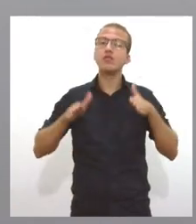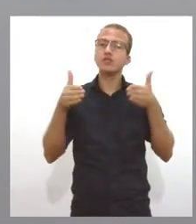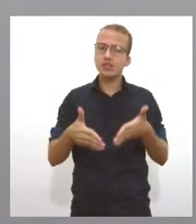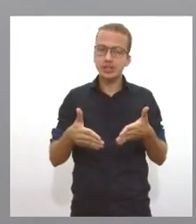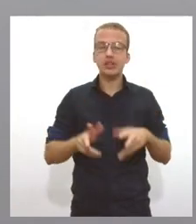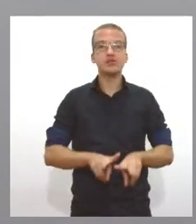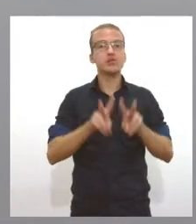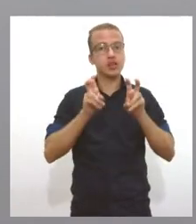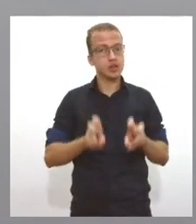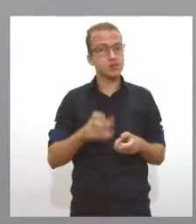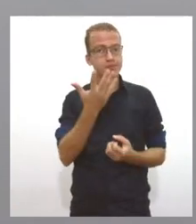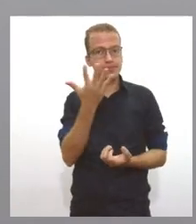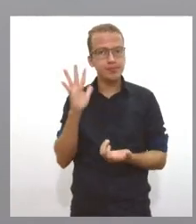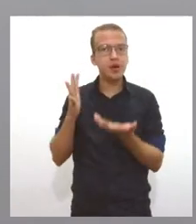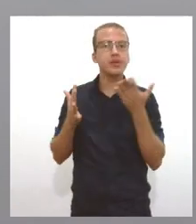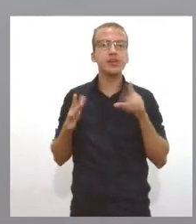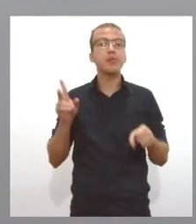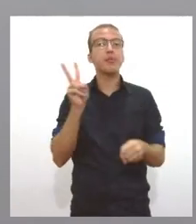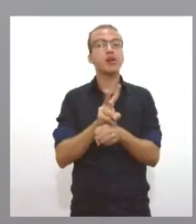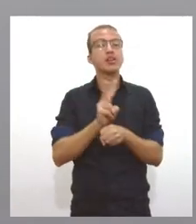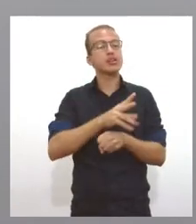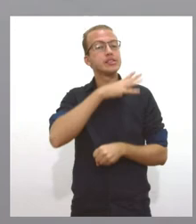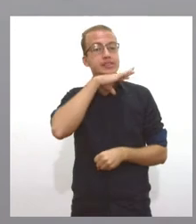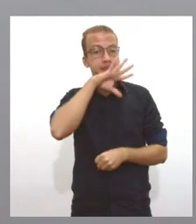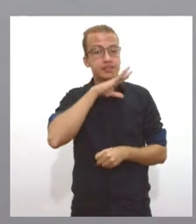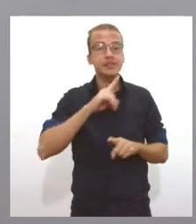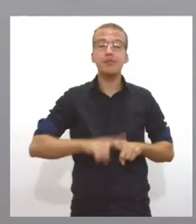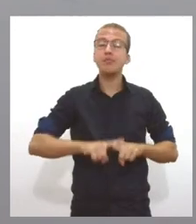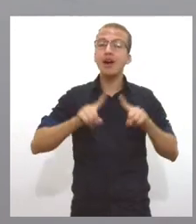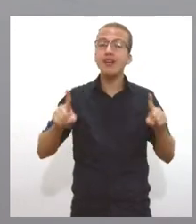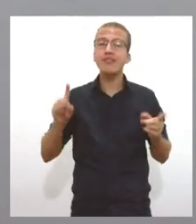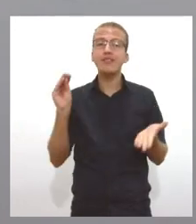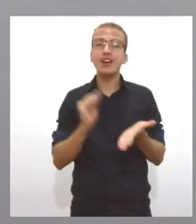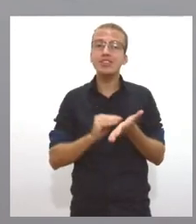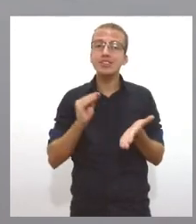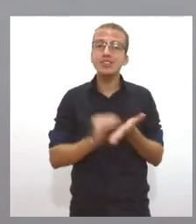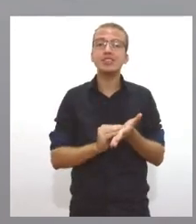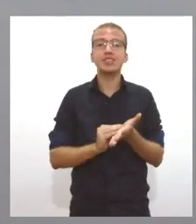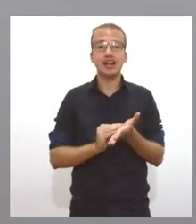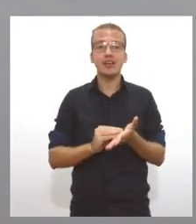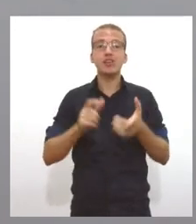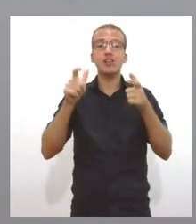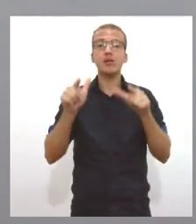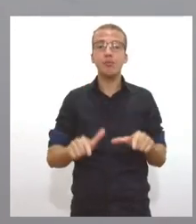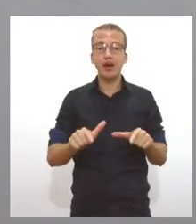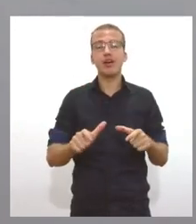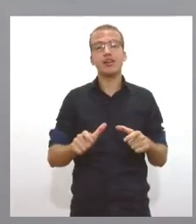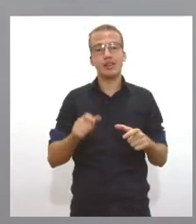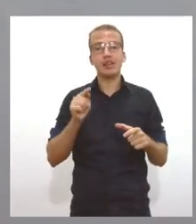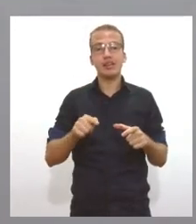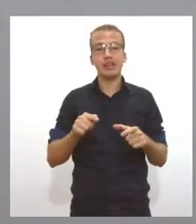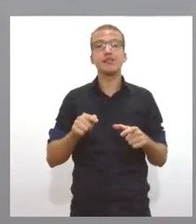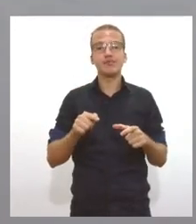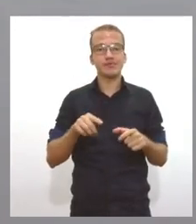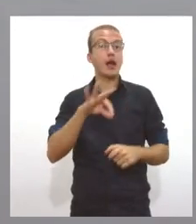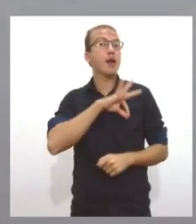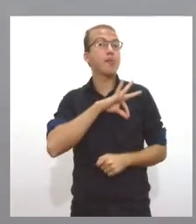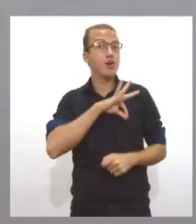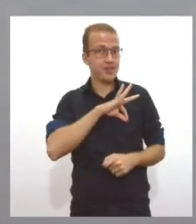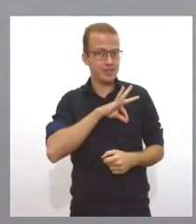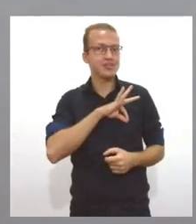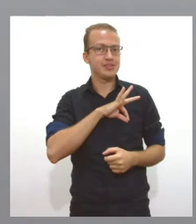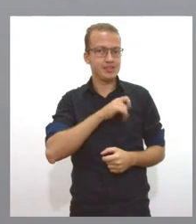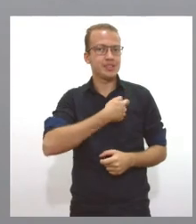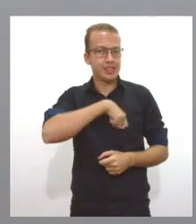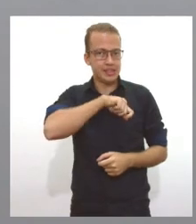proteção animal. Mas faltava no espaço da segurança pública esse trabalho